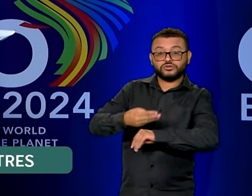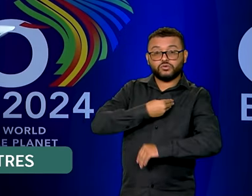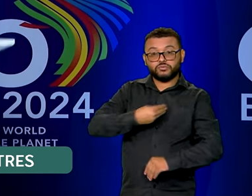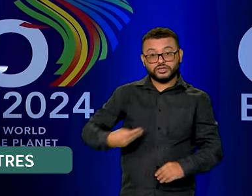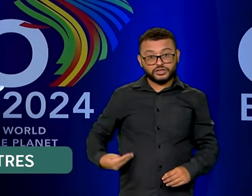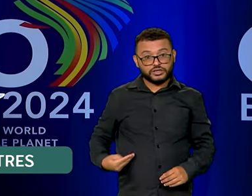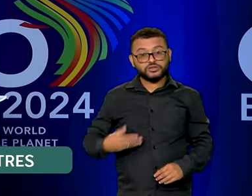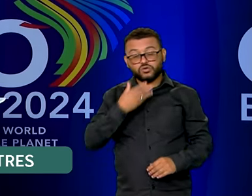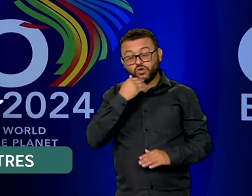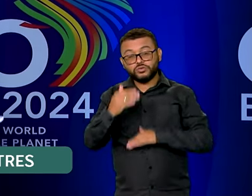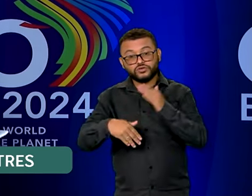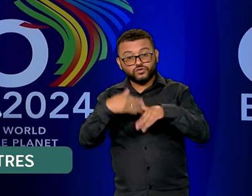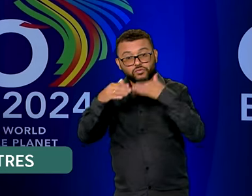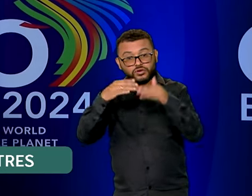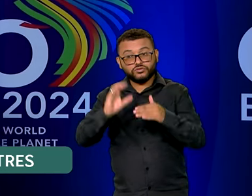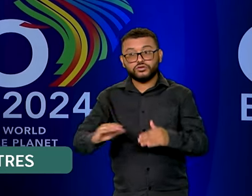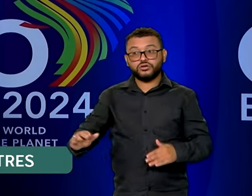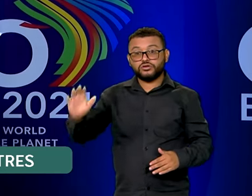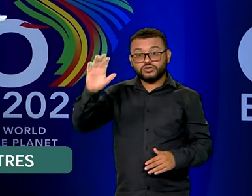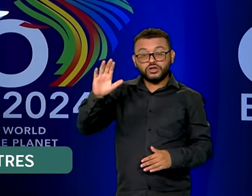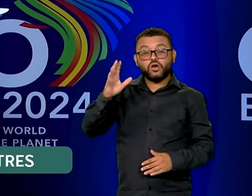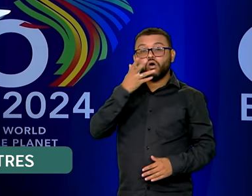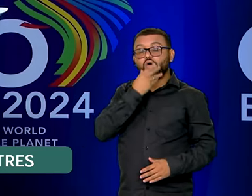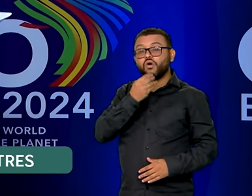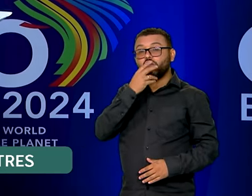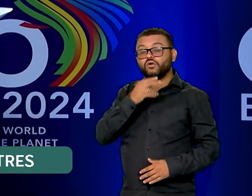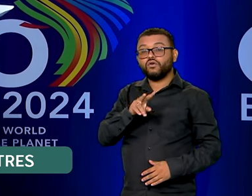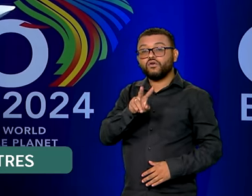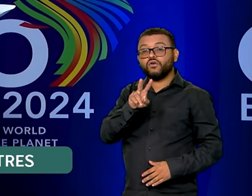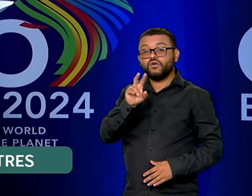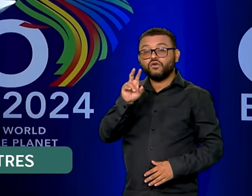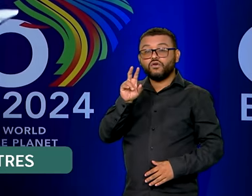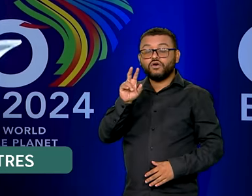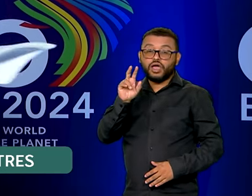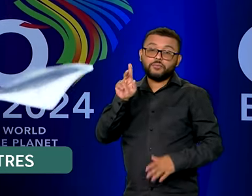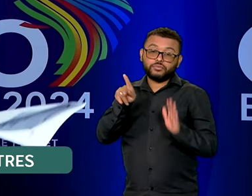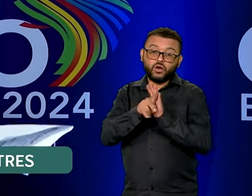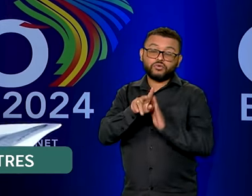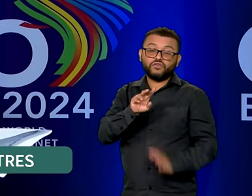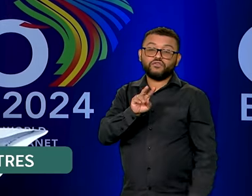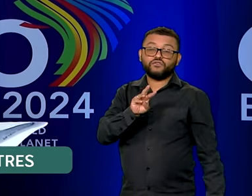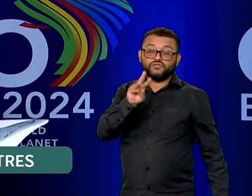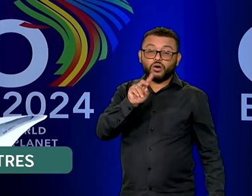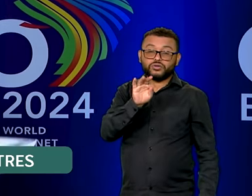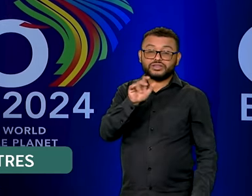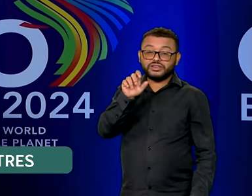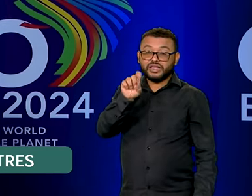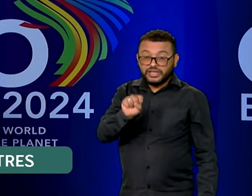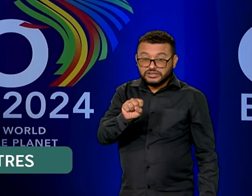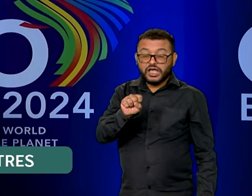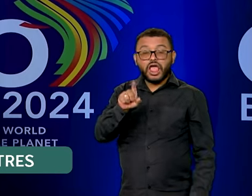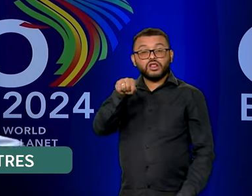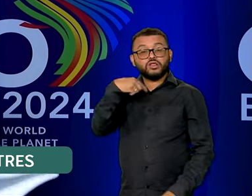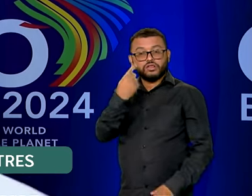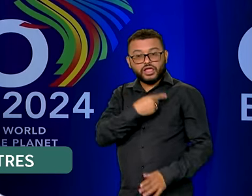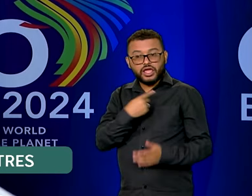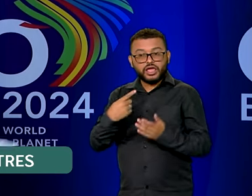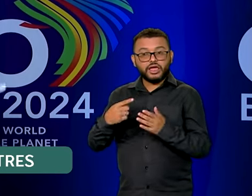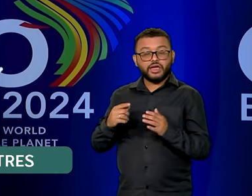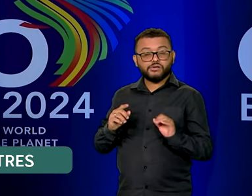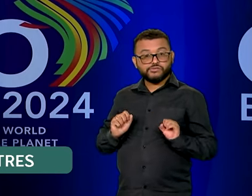Integração e Desenvolvimento Regional, Valdez Góes, que ressaltou aí a necessidade de